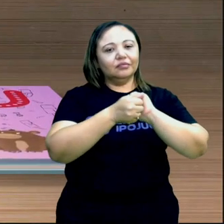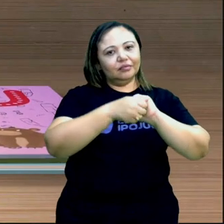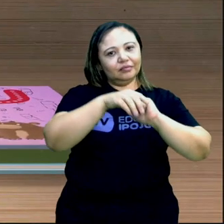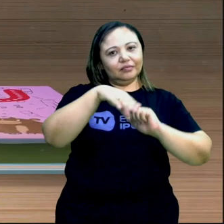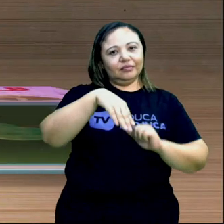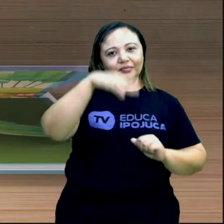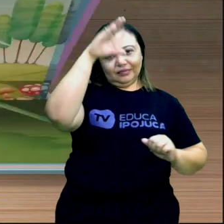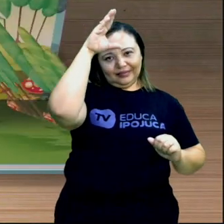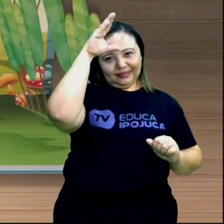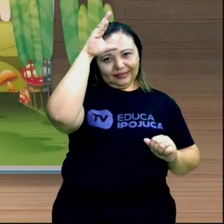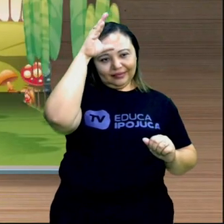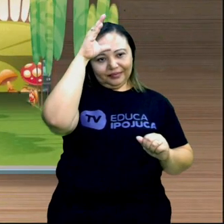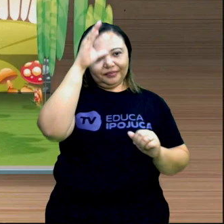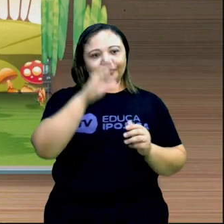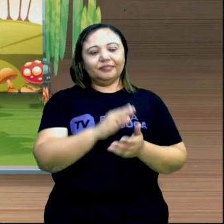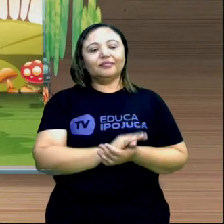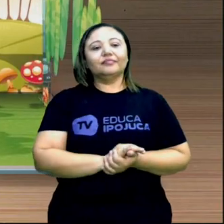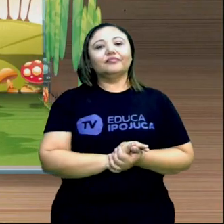tia Carla. Vamos lá?